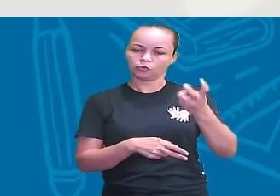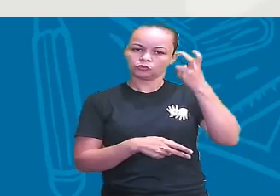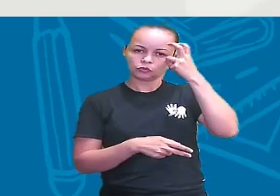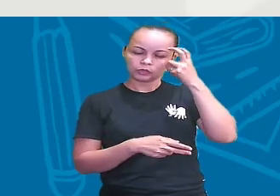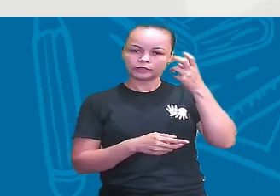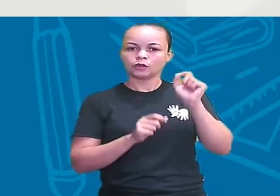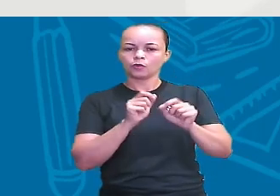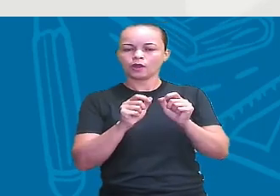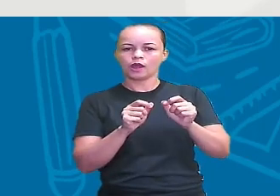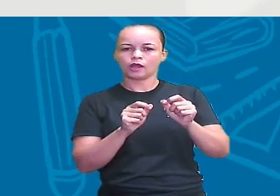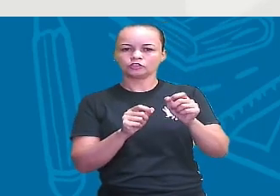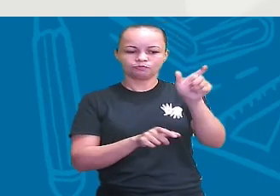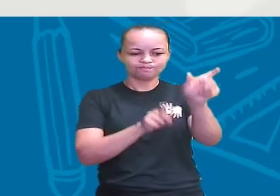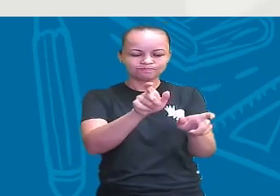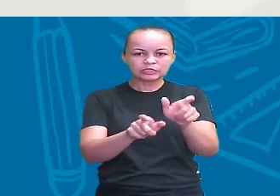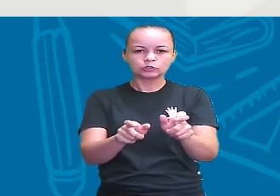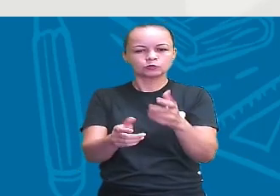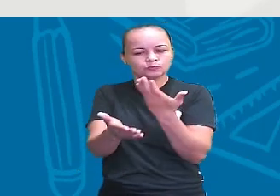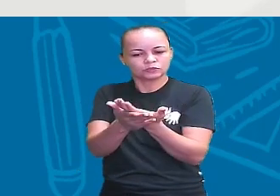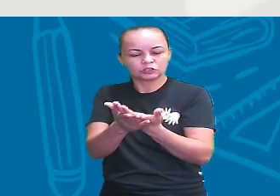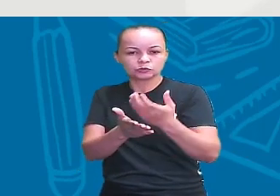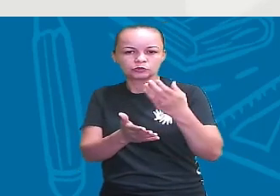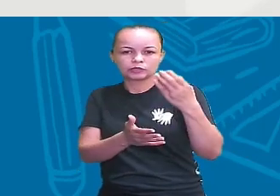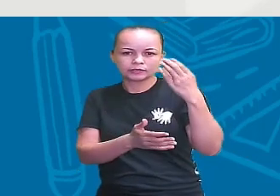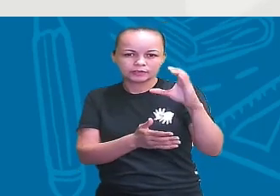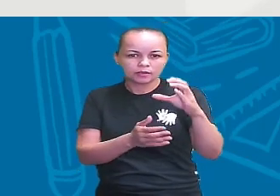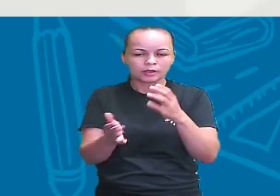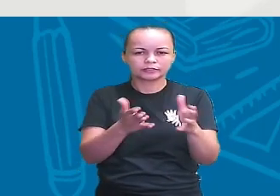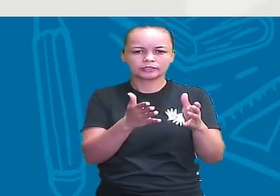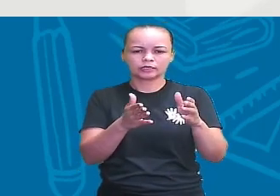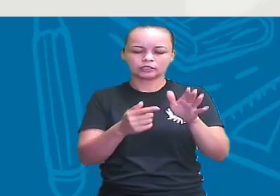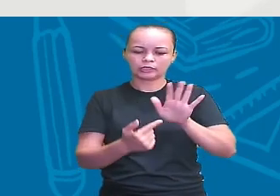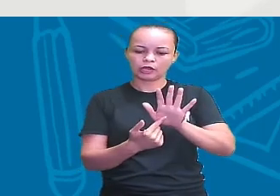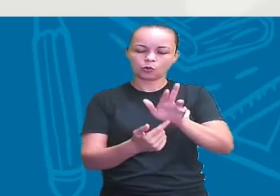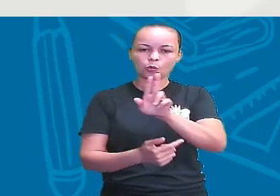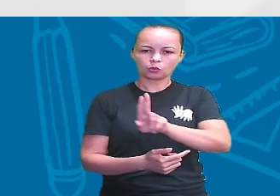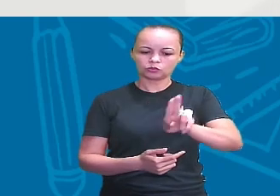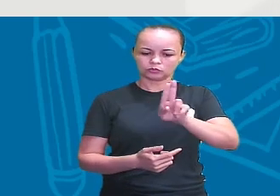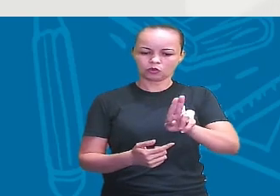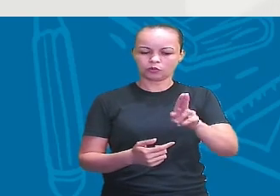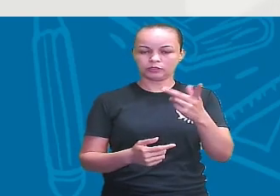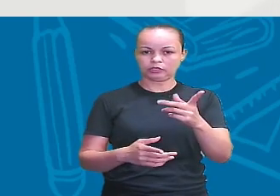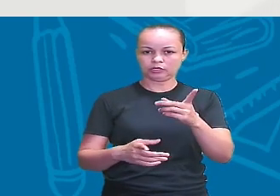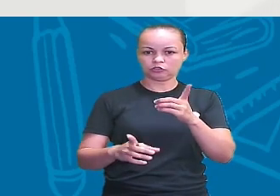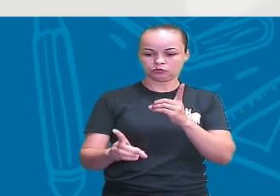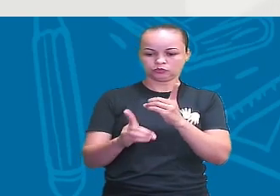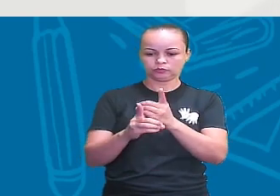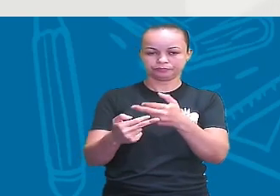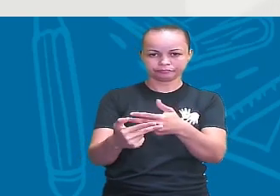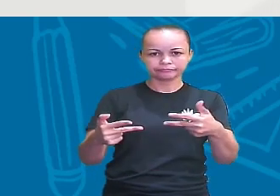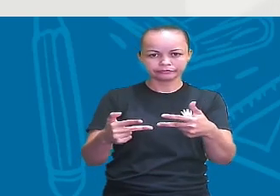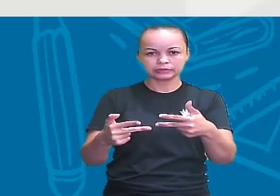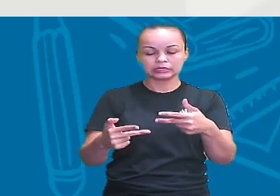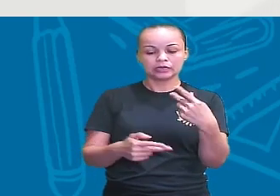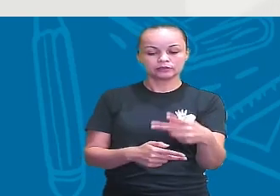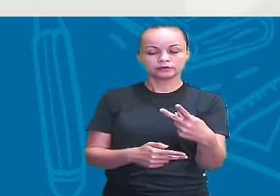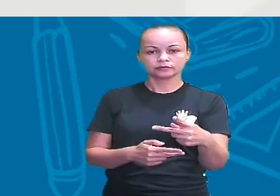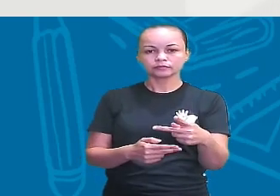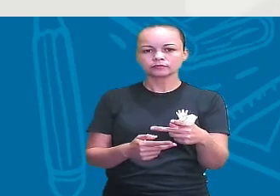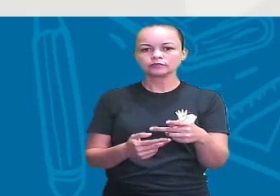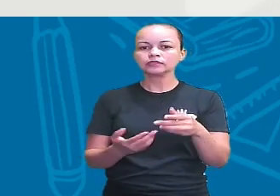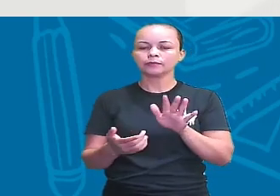eles nomearam que aqueles, os vestígios encontrados naquele sítio histórico